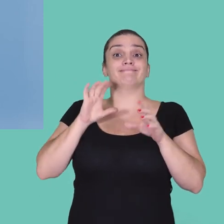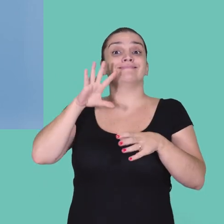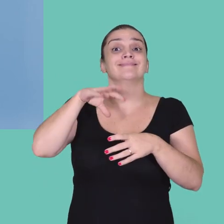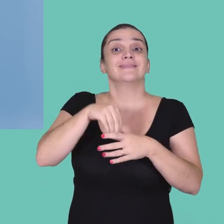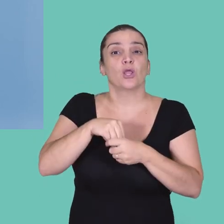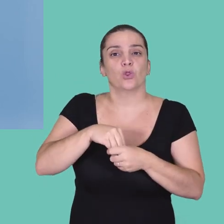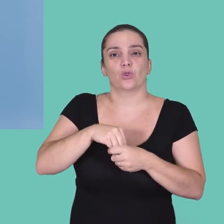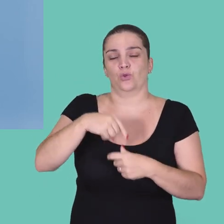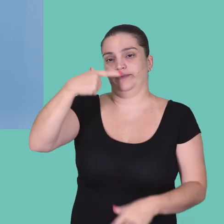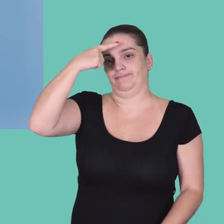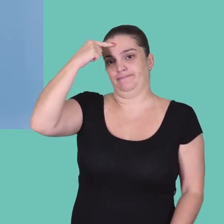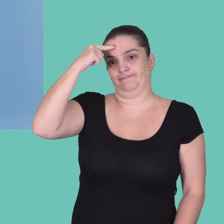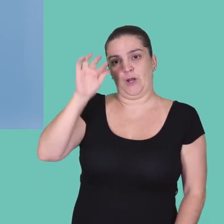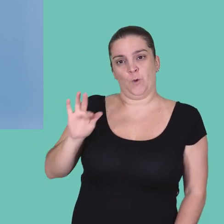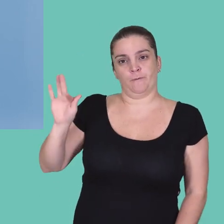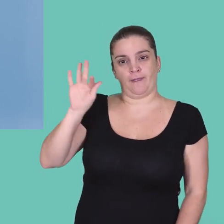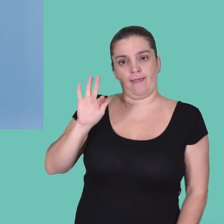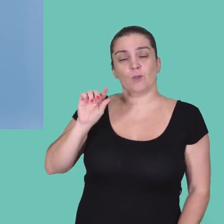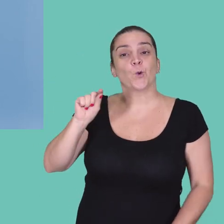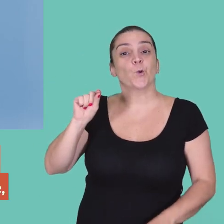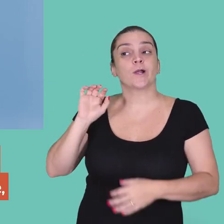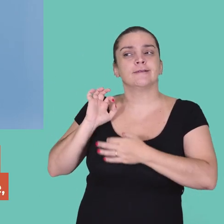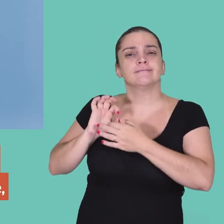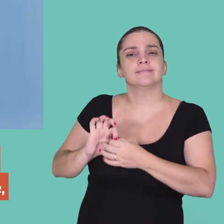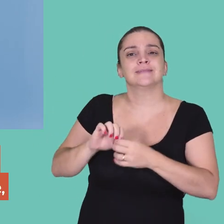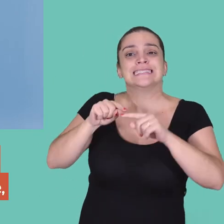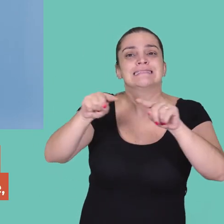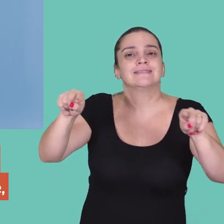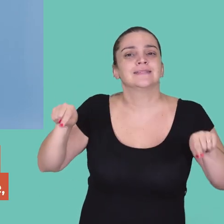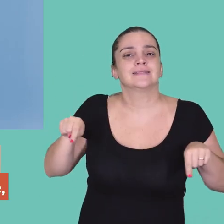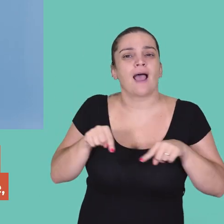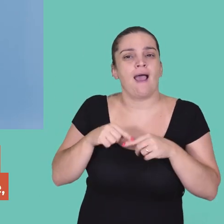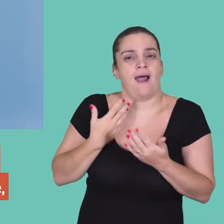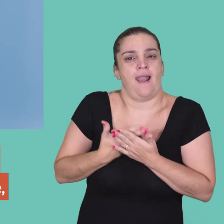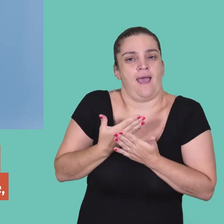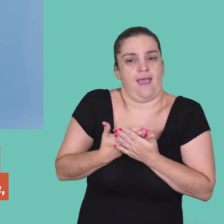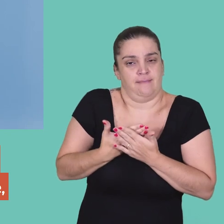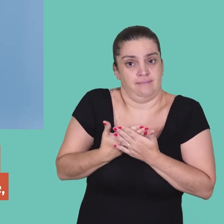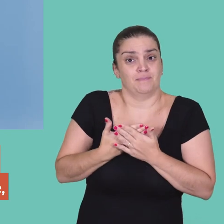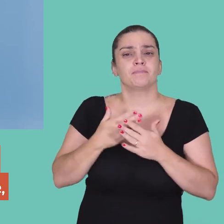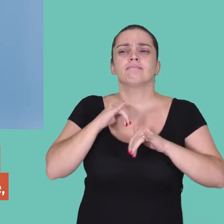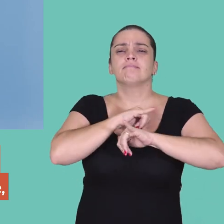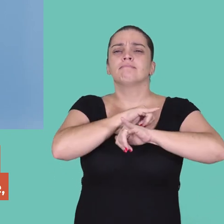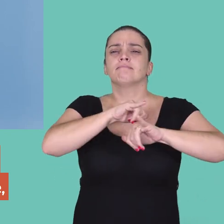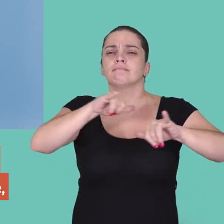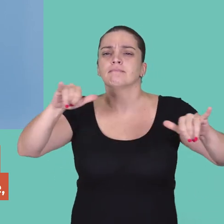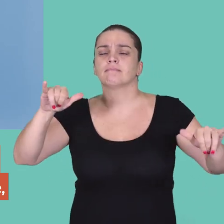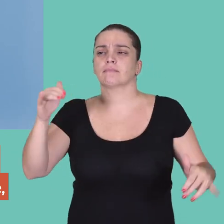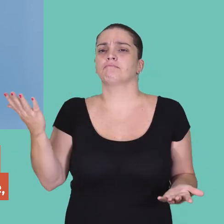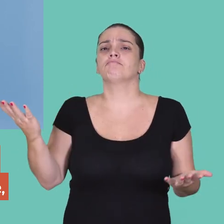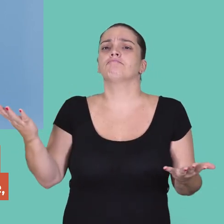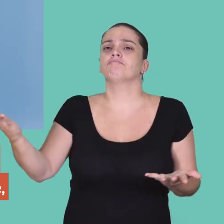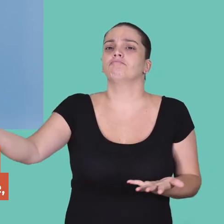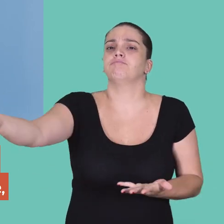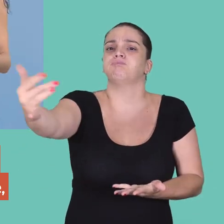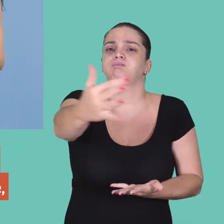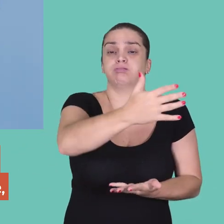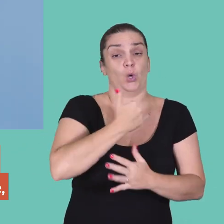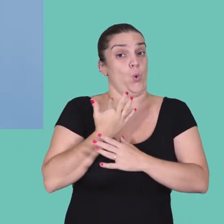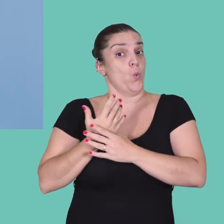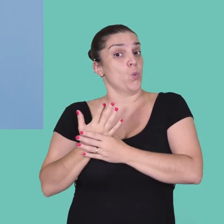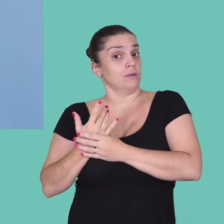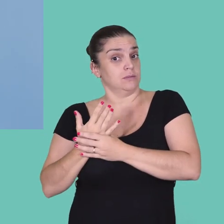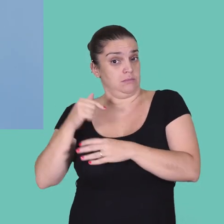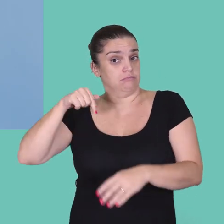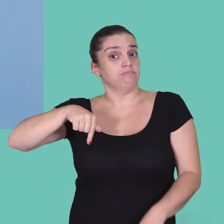que as meninas recebem dentro da universidade. E esse projeto, essa campanha, consiste em pedir que as meninas da universidade,